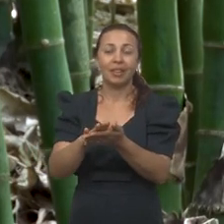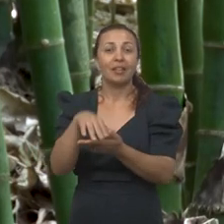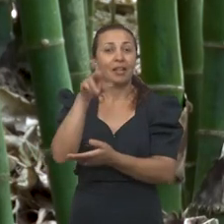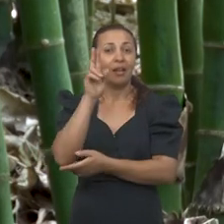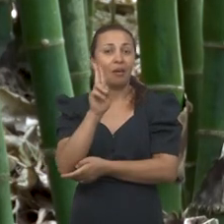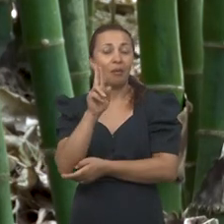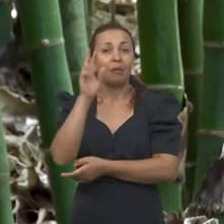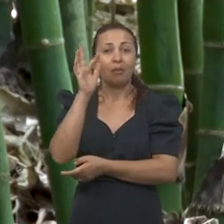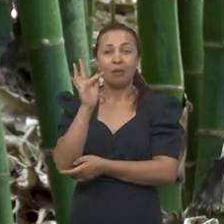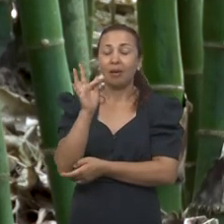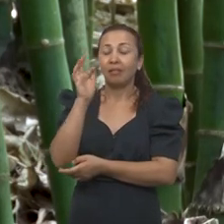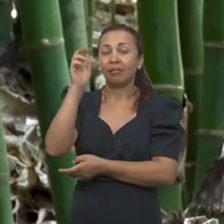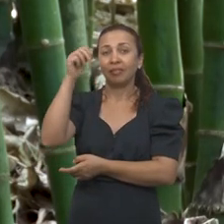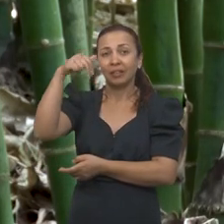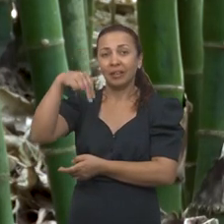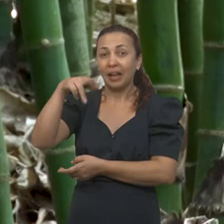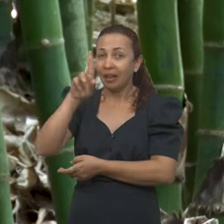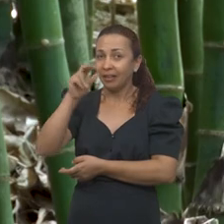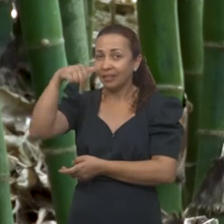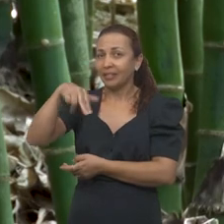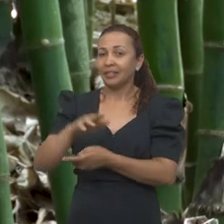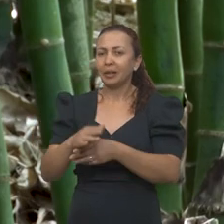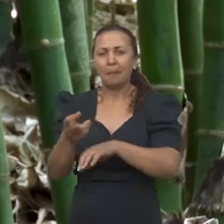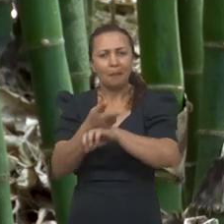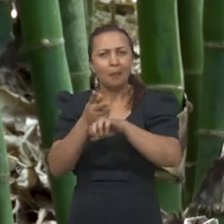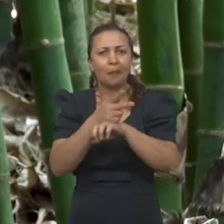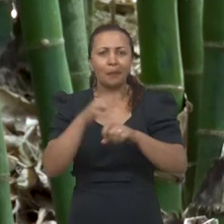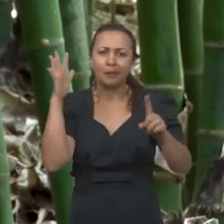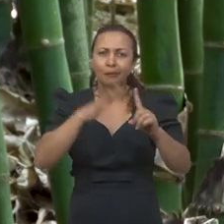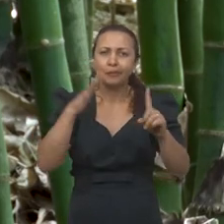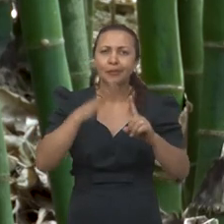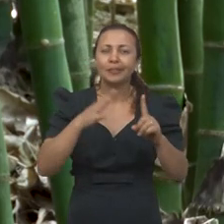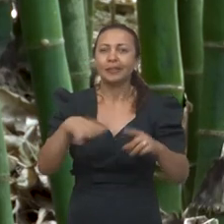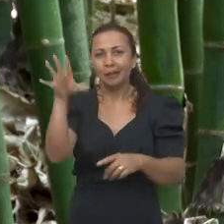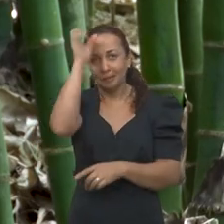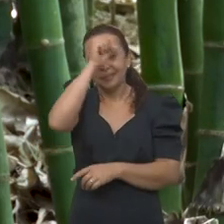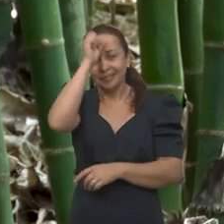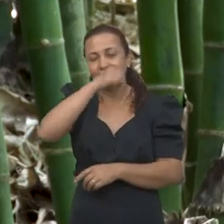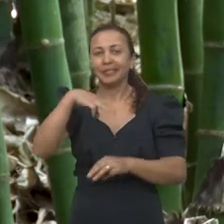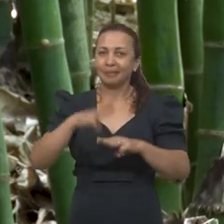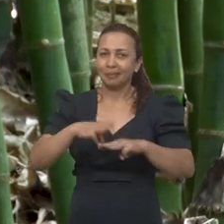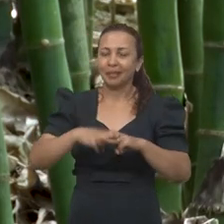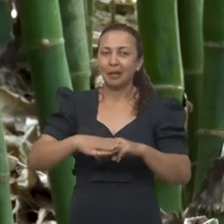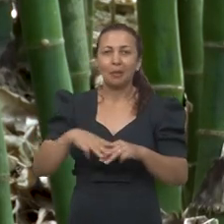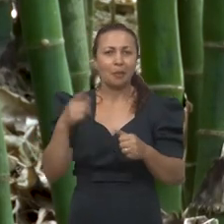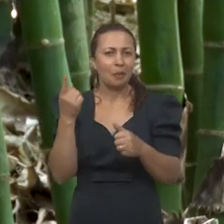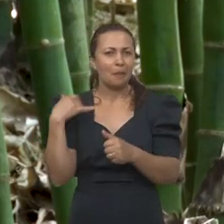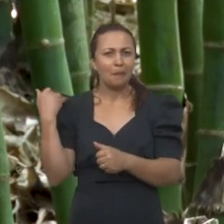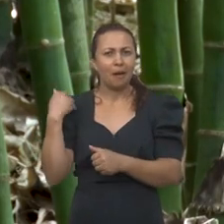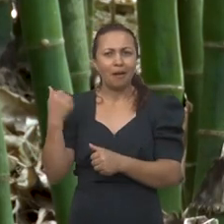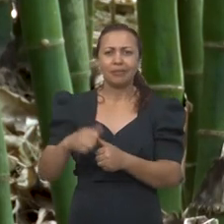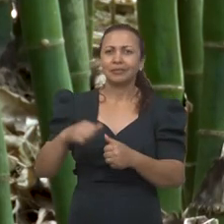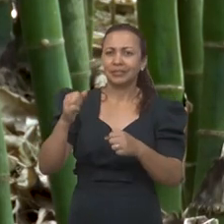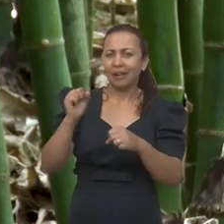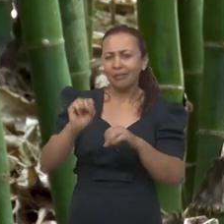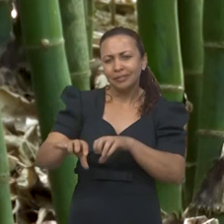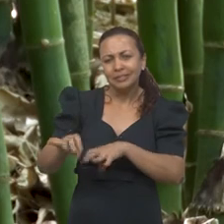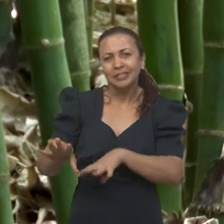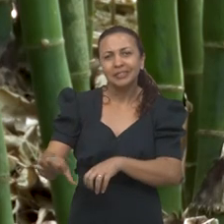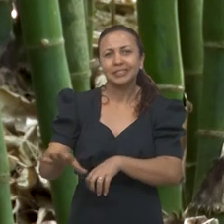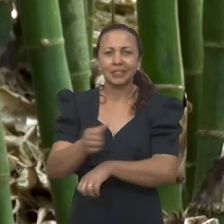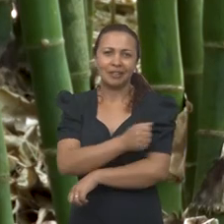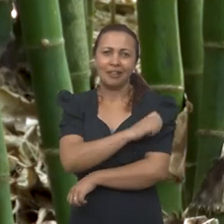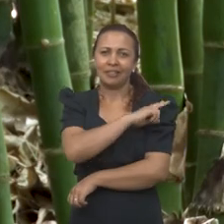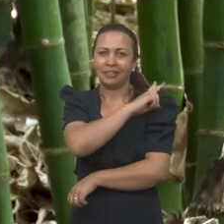Federal do Rio Grande do Norte e parceiros busca estimular o aprendizado da matemática nos primeiros anos escolares.